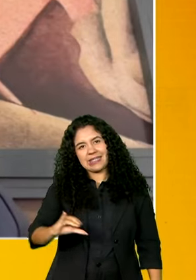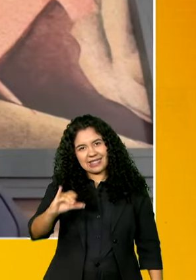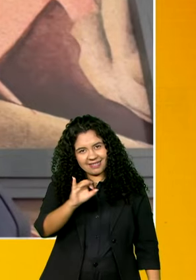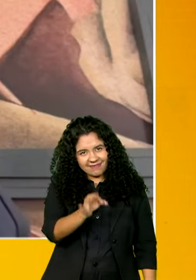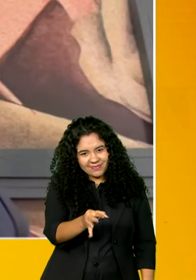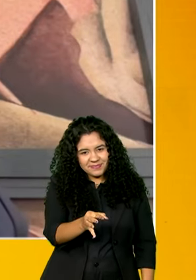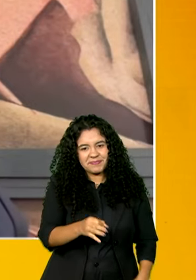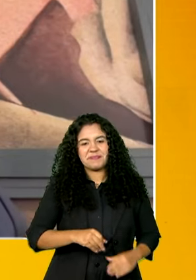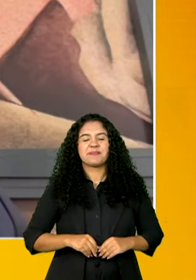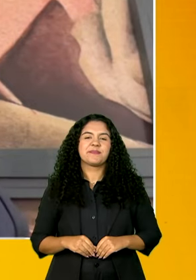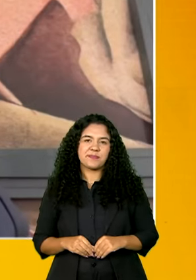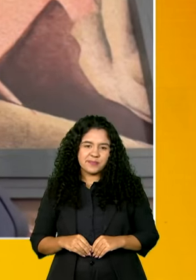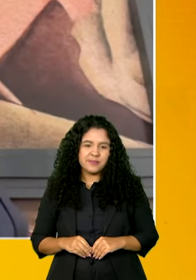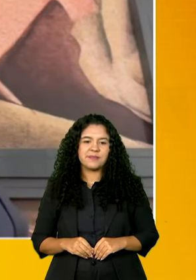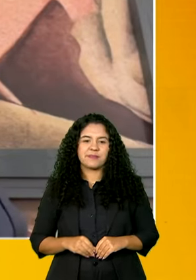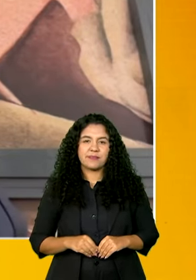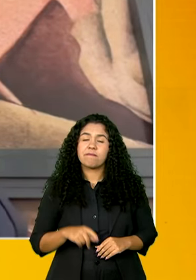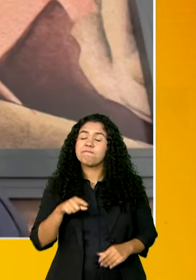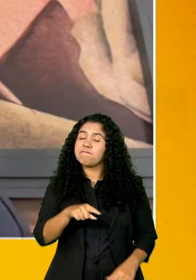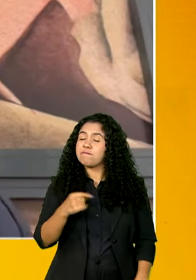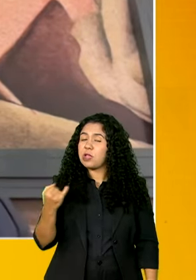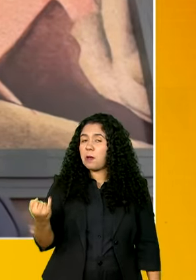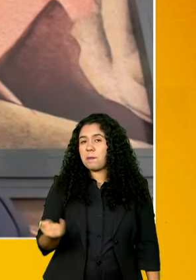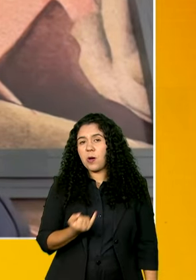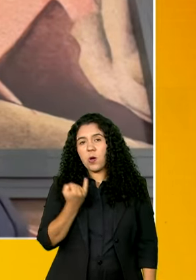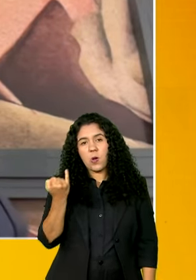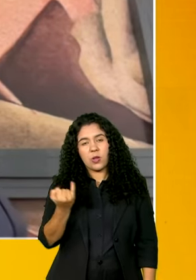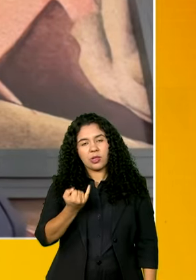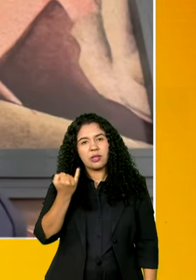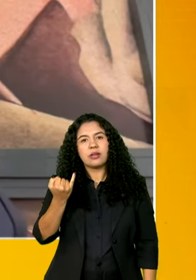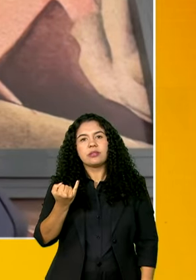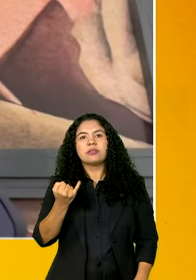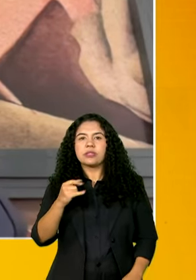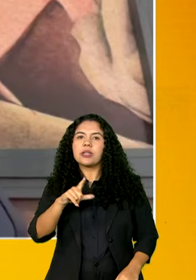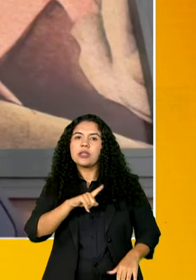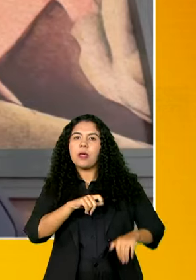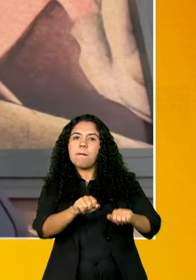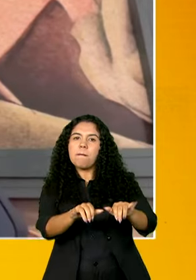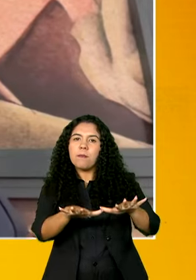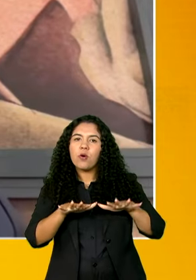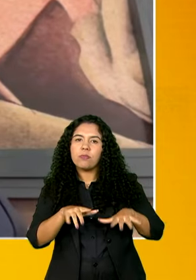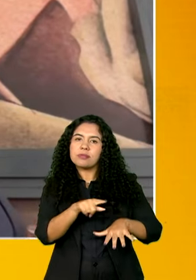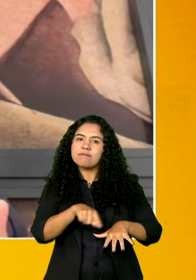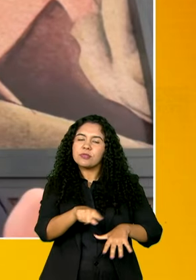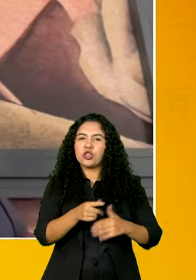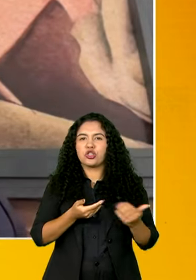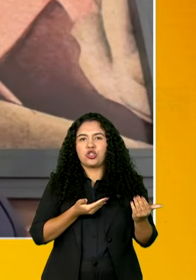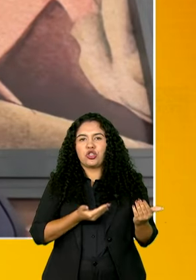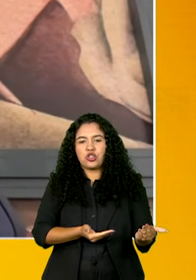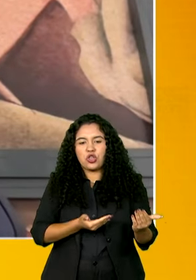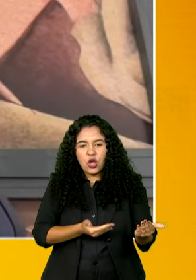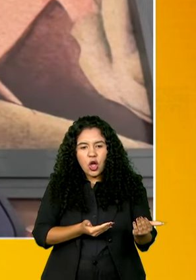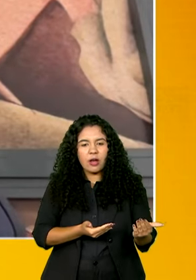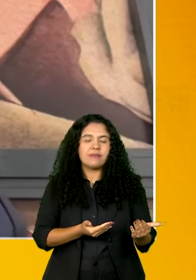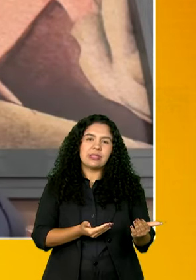Isso, eu queria dizer assim, tanto que é importante que a gente tenha esse público jovem, que tem essa capilaridade social,